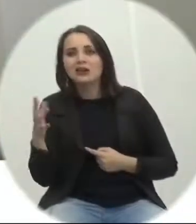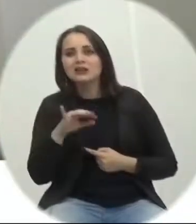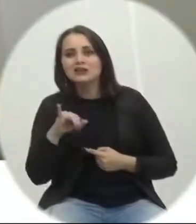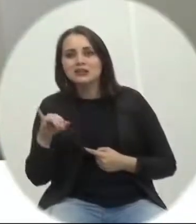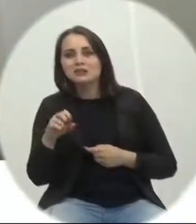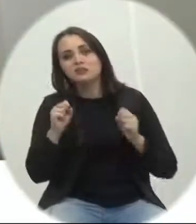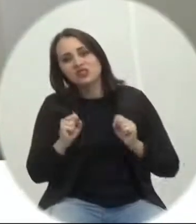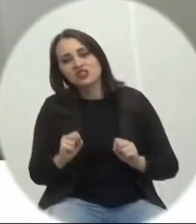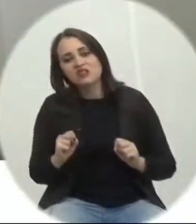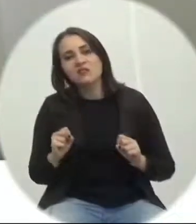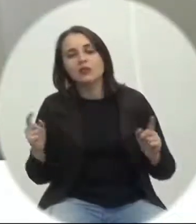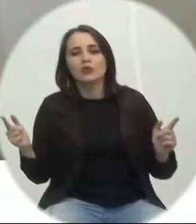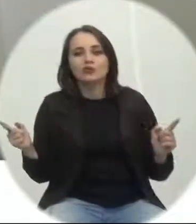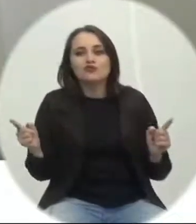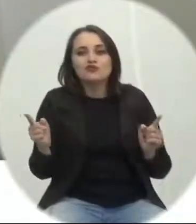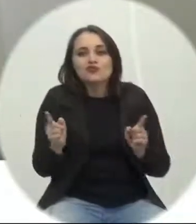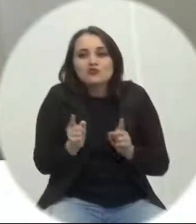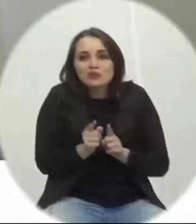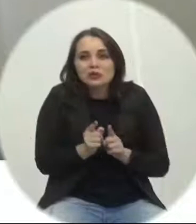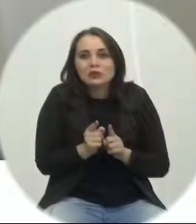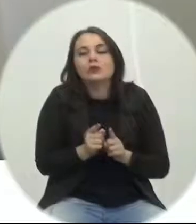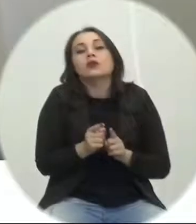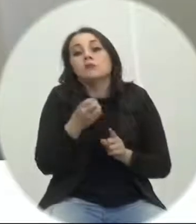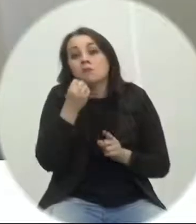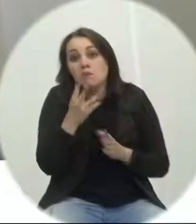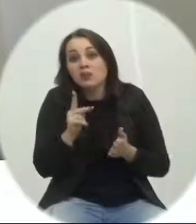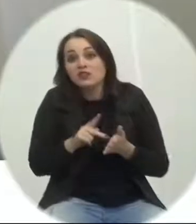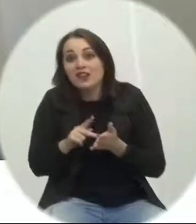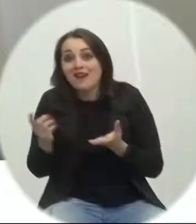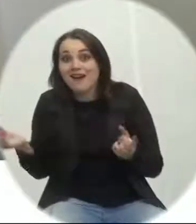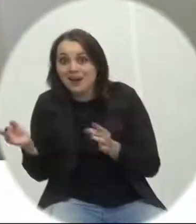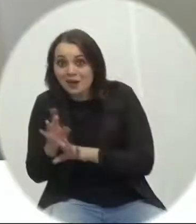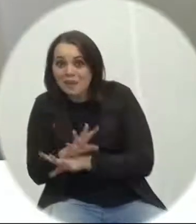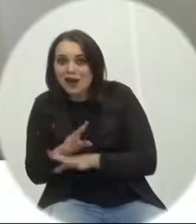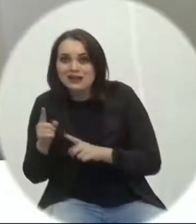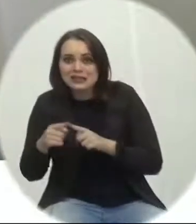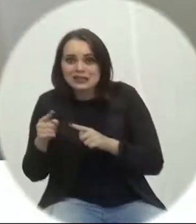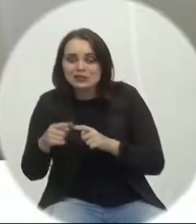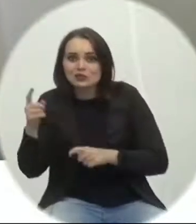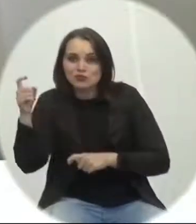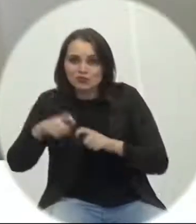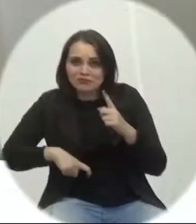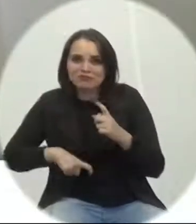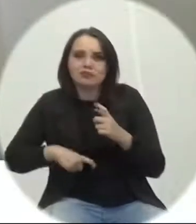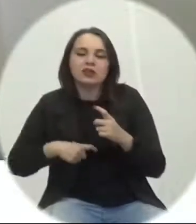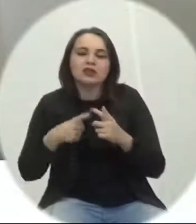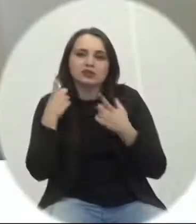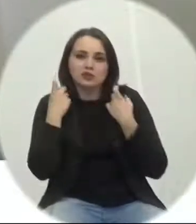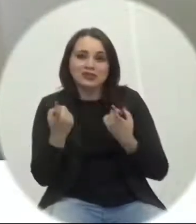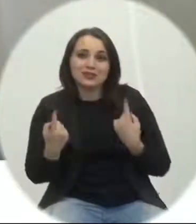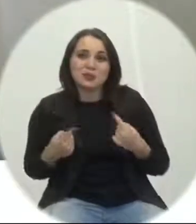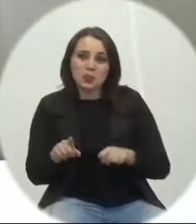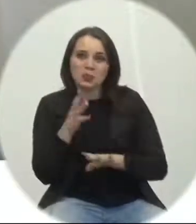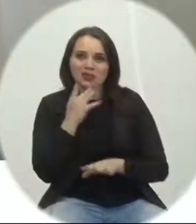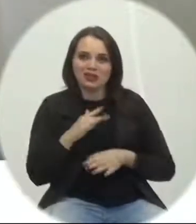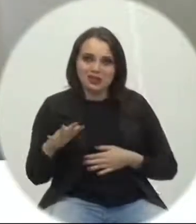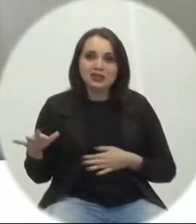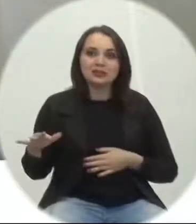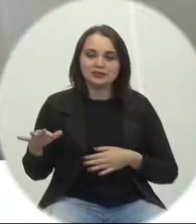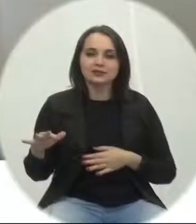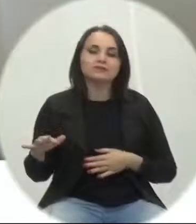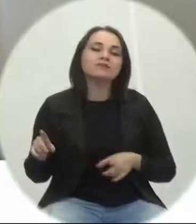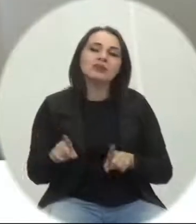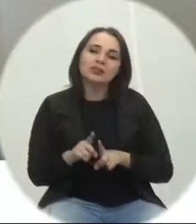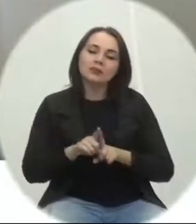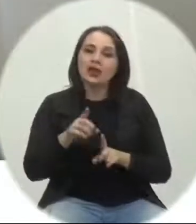diminuir o bom seria eliminar né esse tipo de agressão às crianças e aos